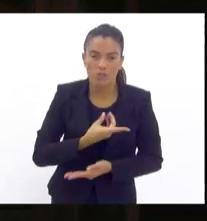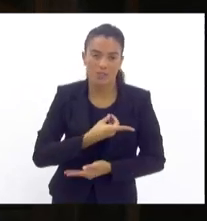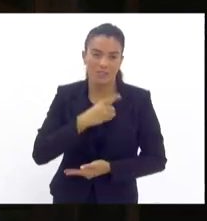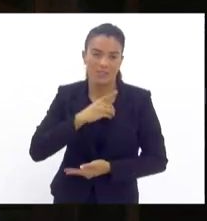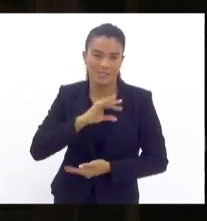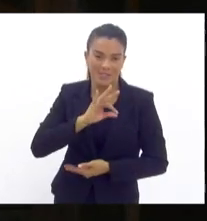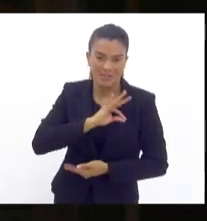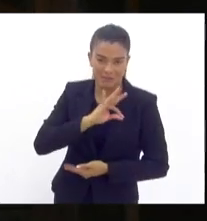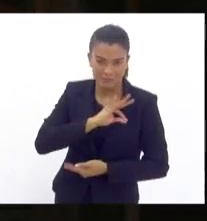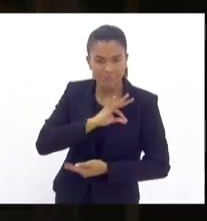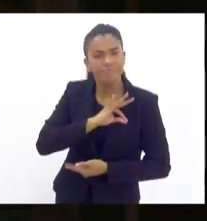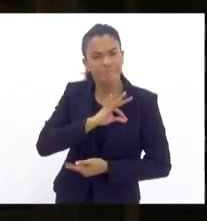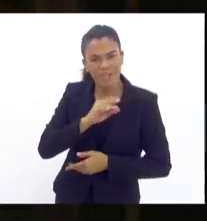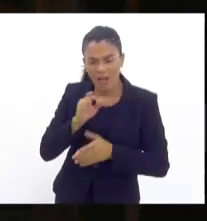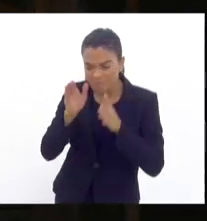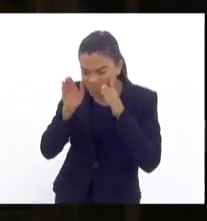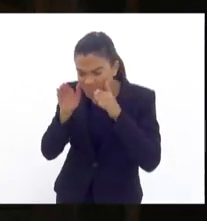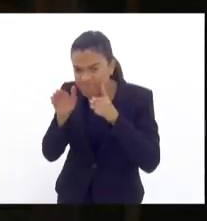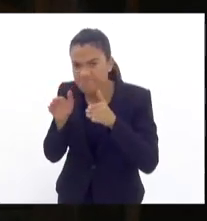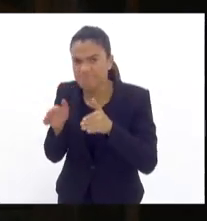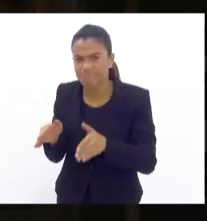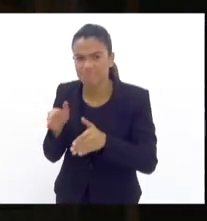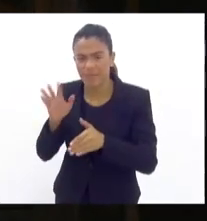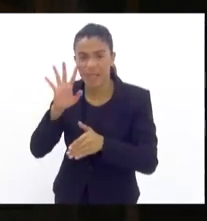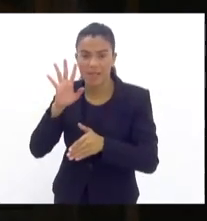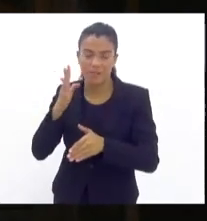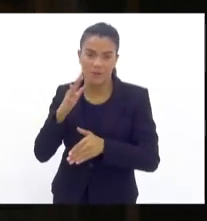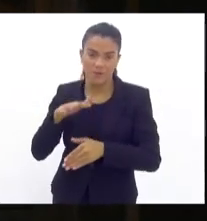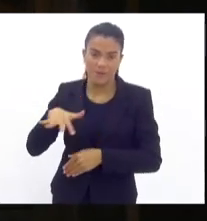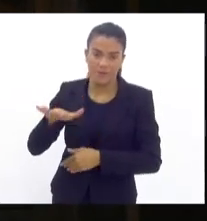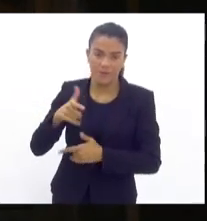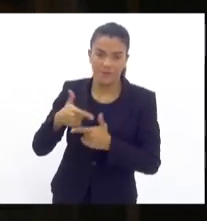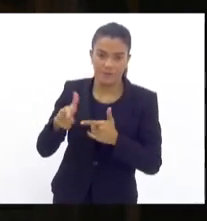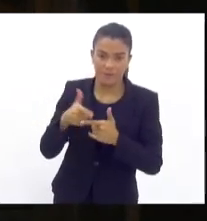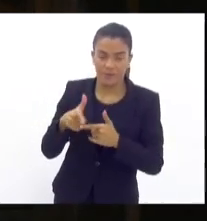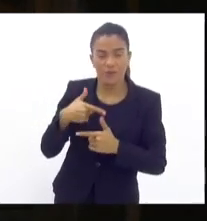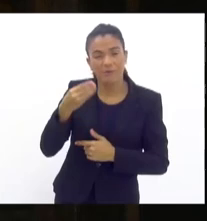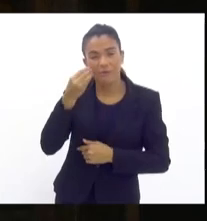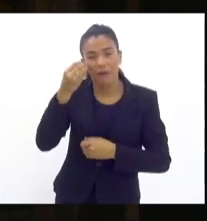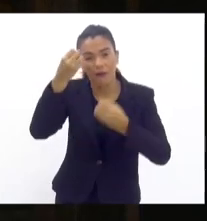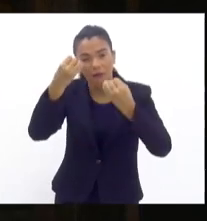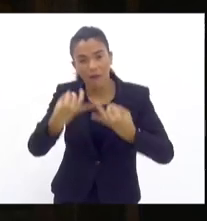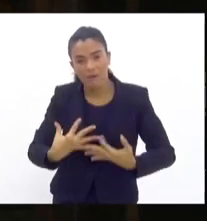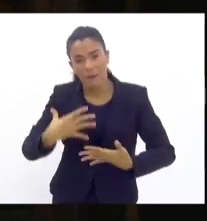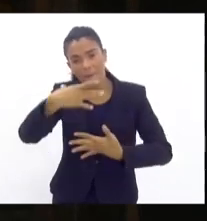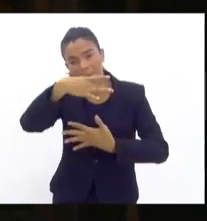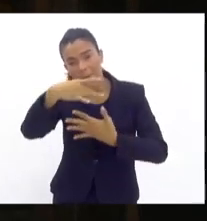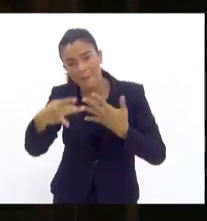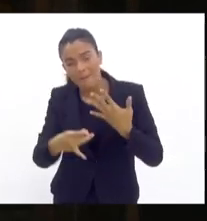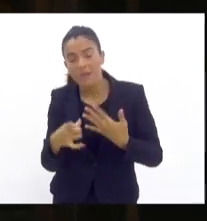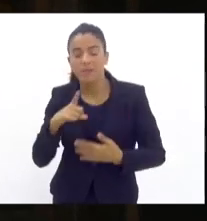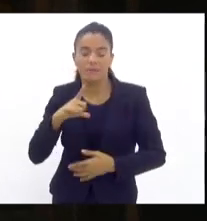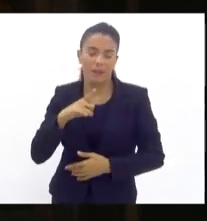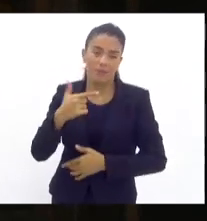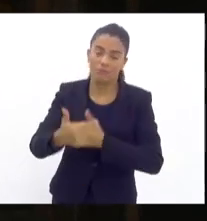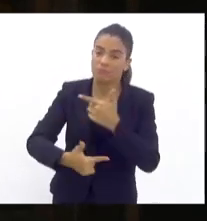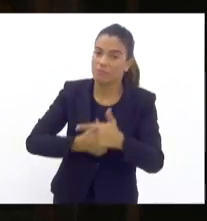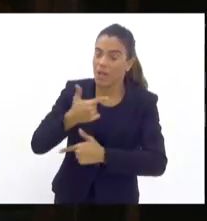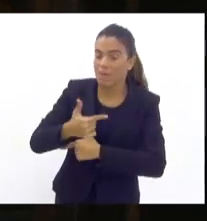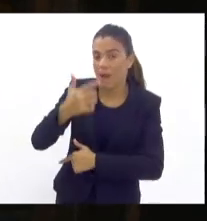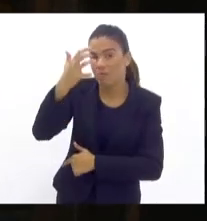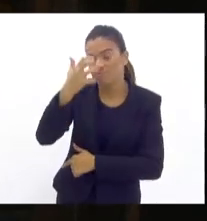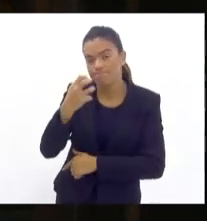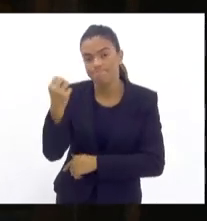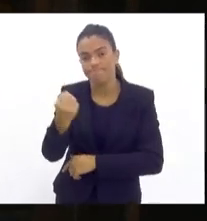completamente debruçados em cima disso. O que eu quero tentar explicar para os senhores é que existe um trabalho muito sério sendo